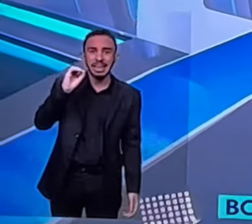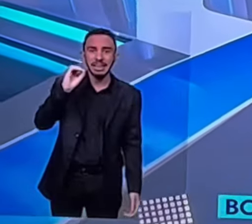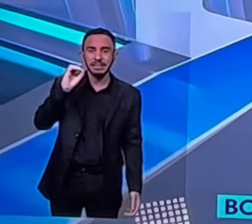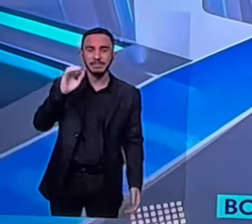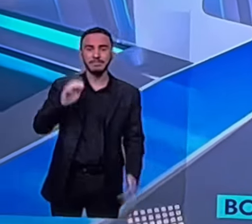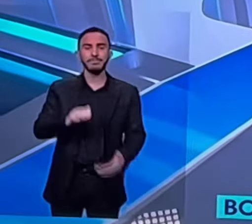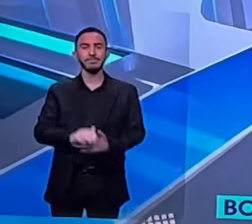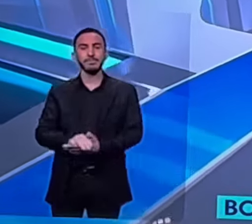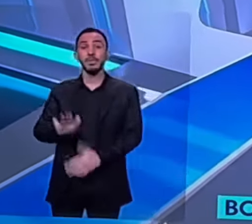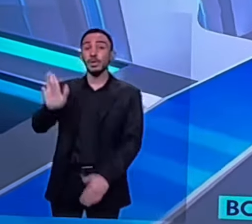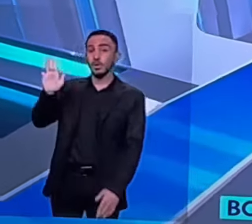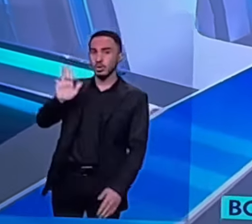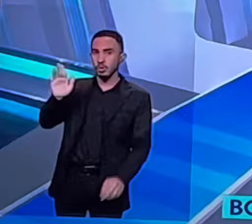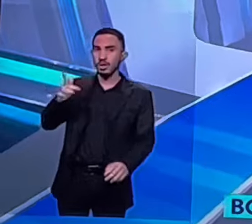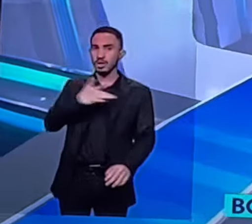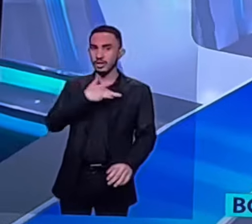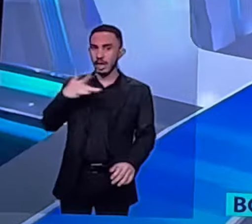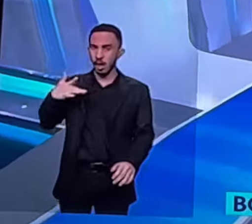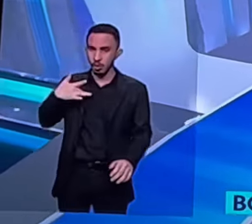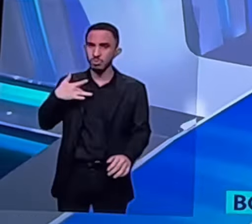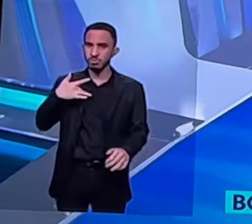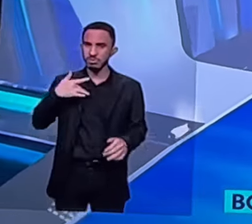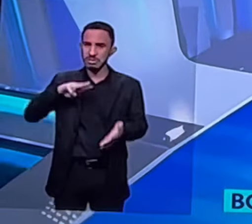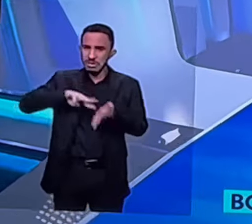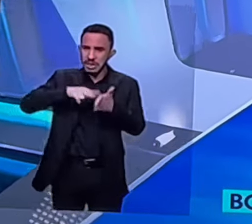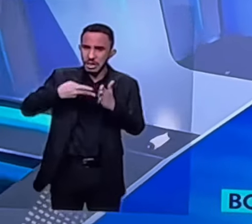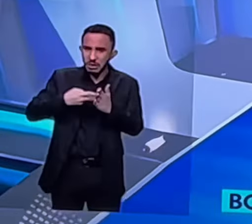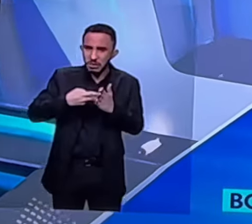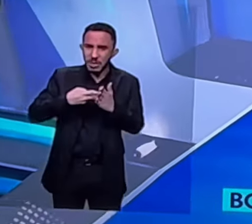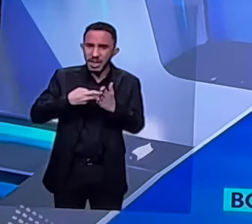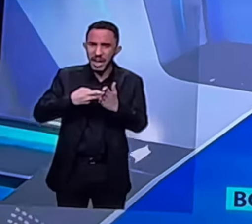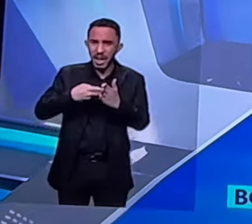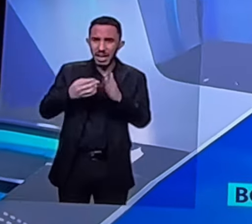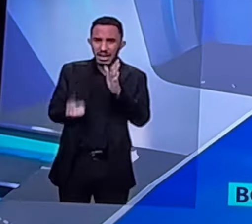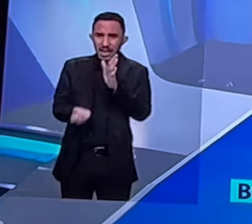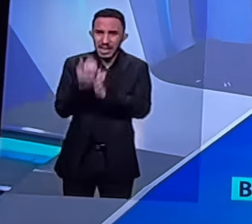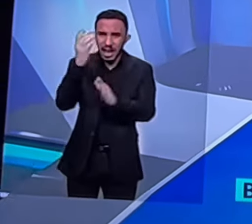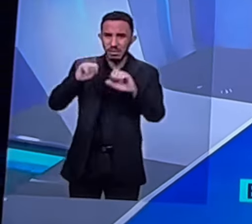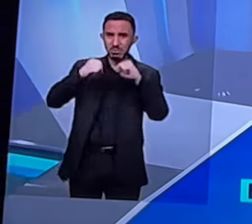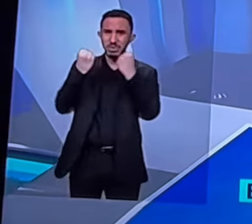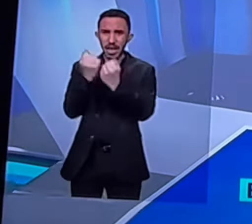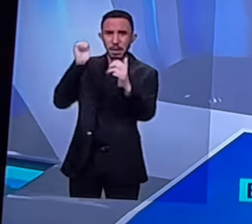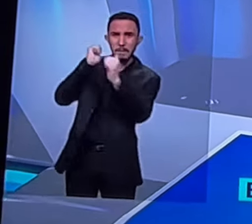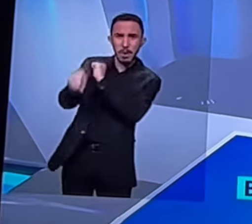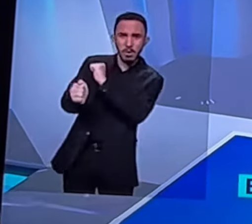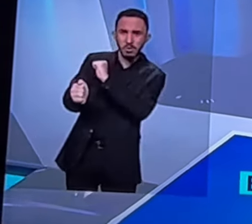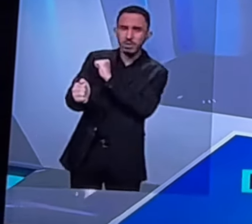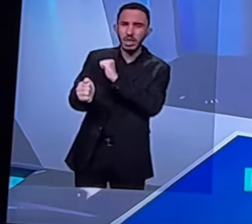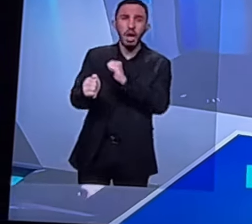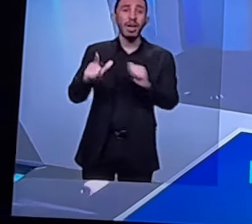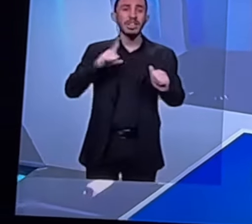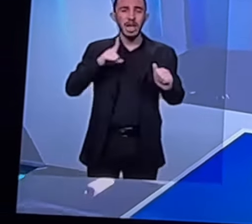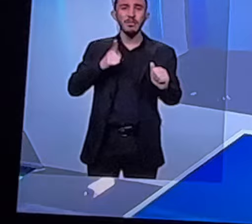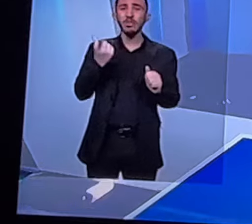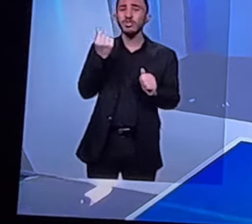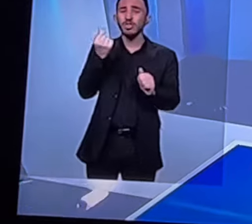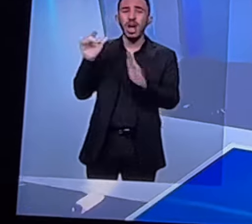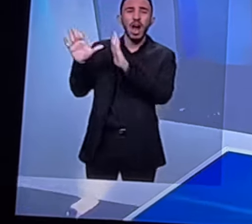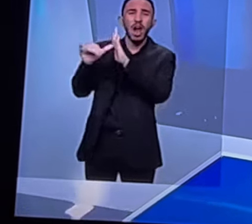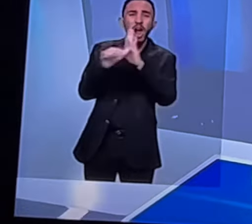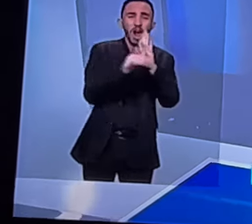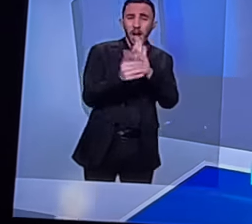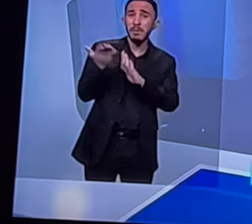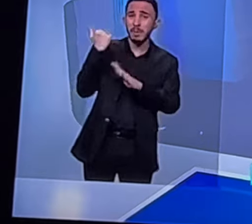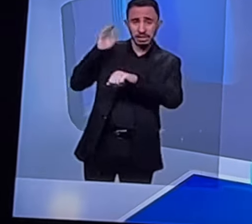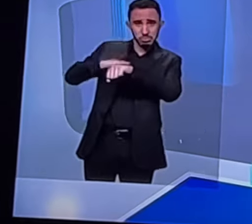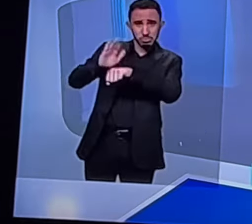Lula, saúde, não se faz como um estádio de futebol. Foi uma roubadeira sem tamanho que você patrocinou no